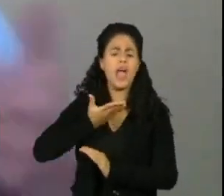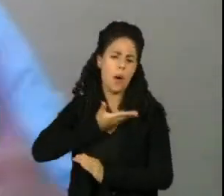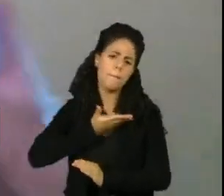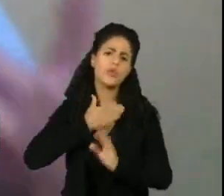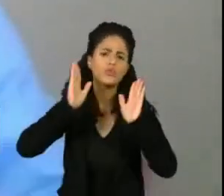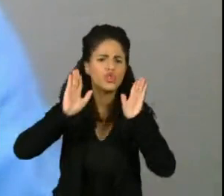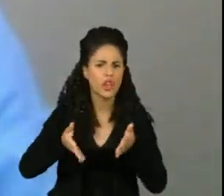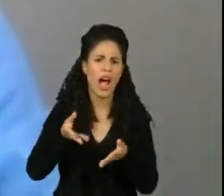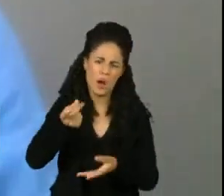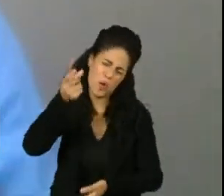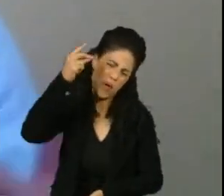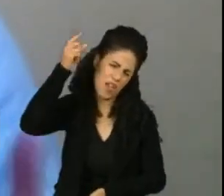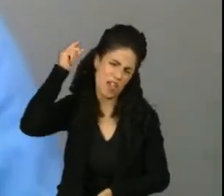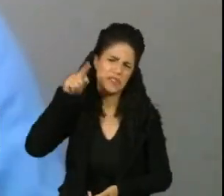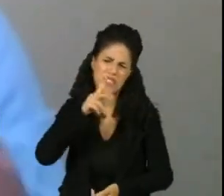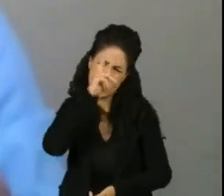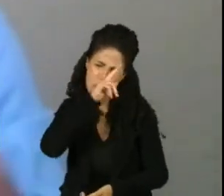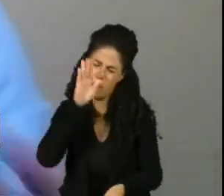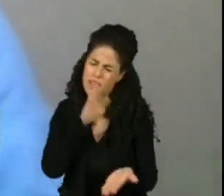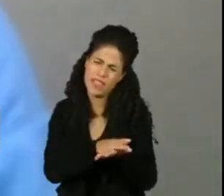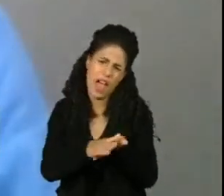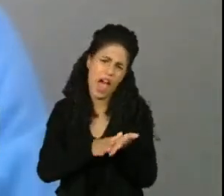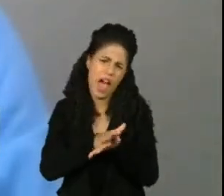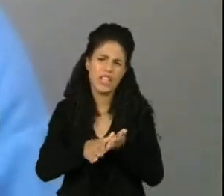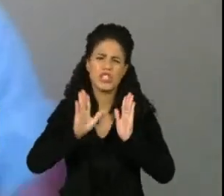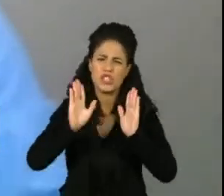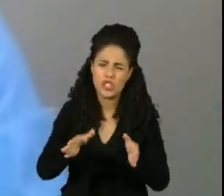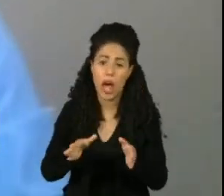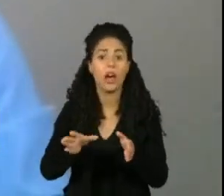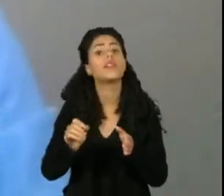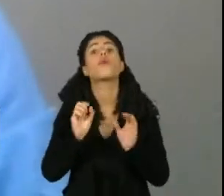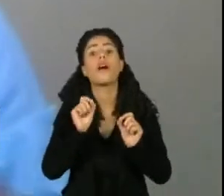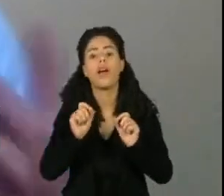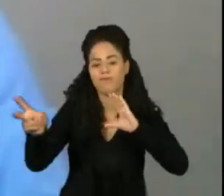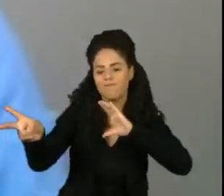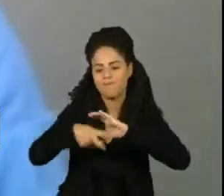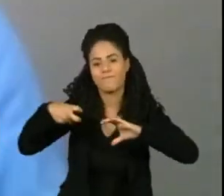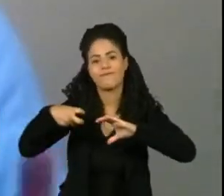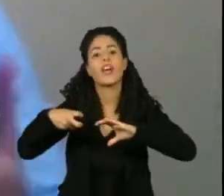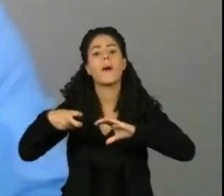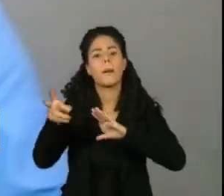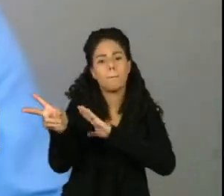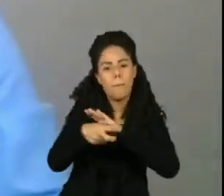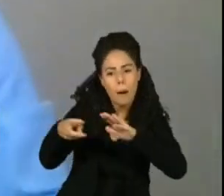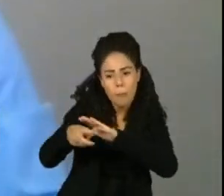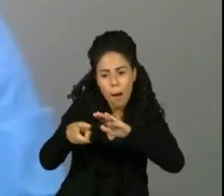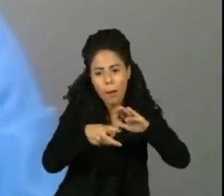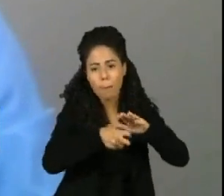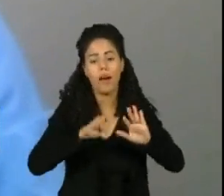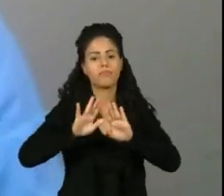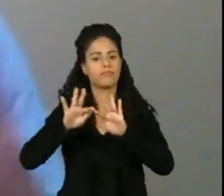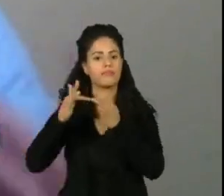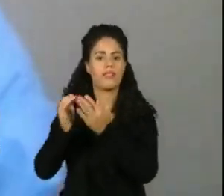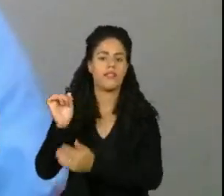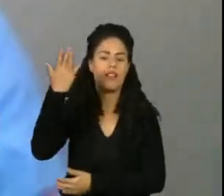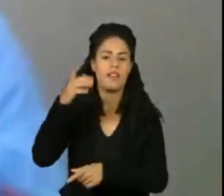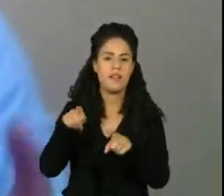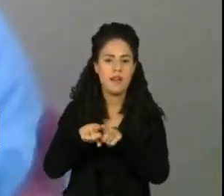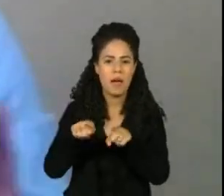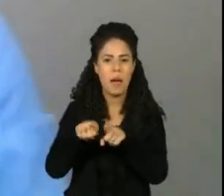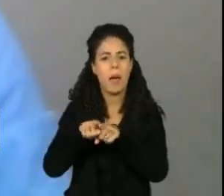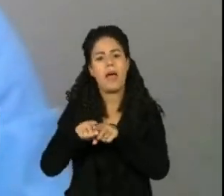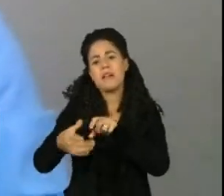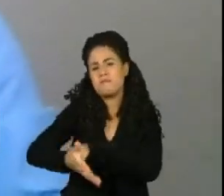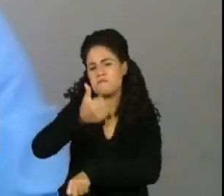infância e às vezes você não lembra. E, na verdade, não é seu amigo, é um fraudador. Isso também acontece com alguns familiares, né? Você acaba sofrendo um